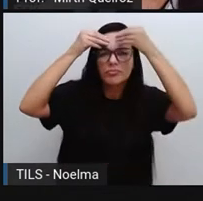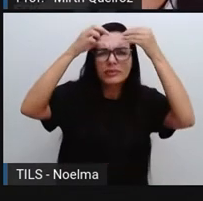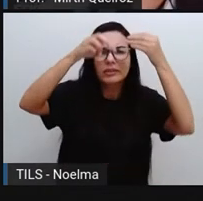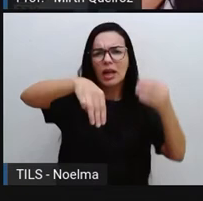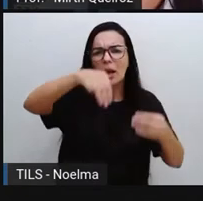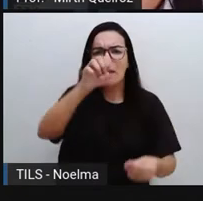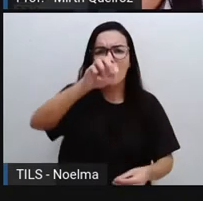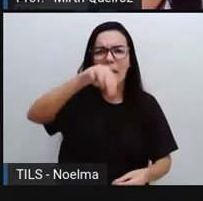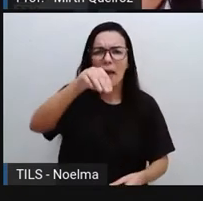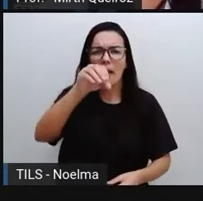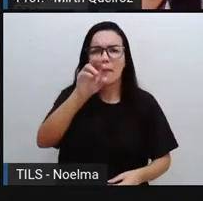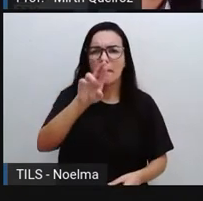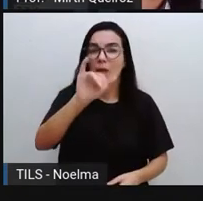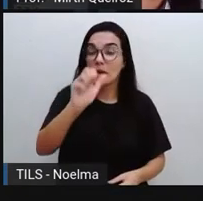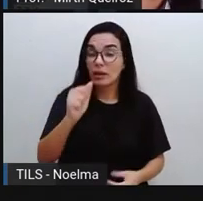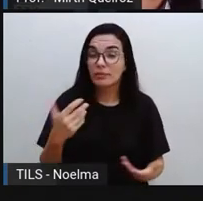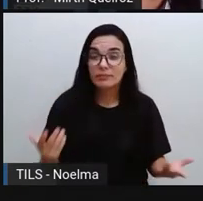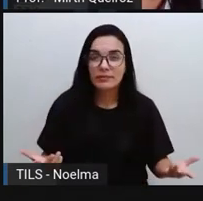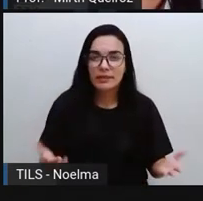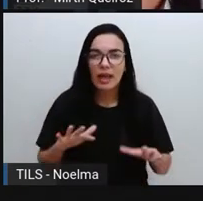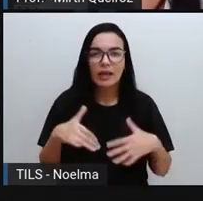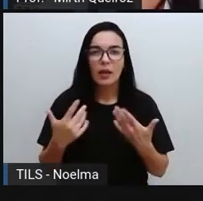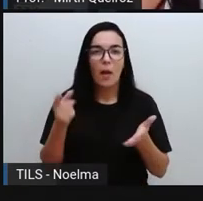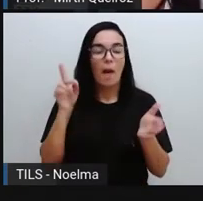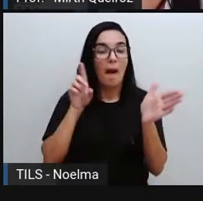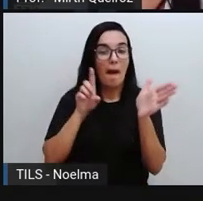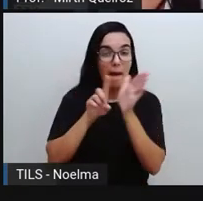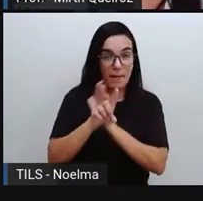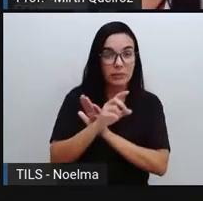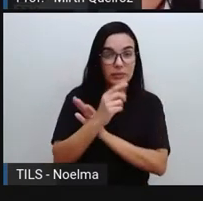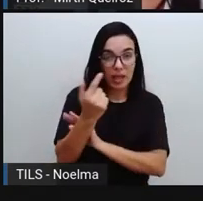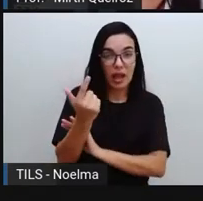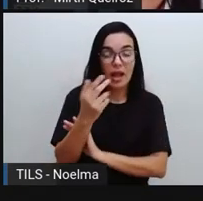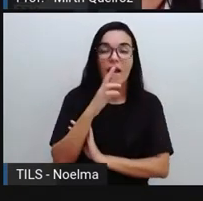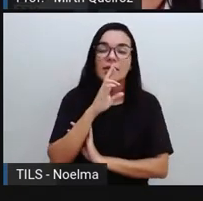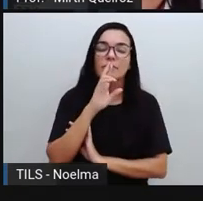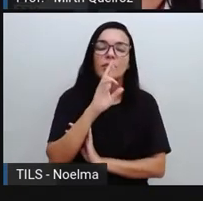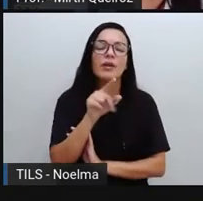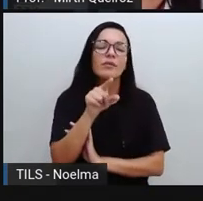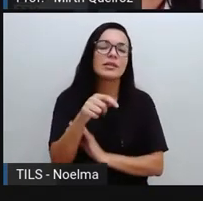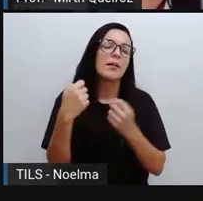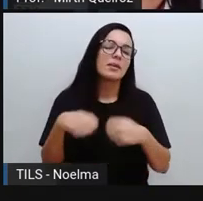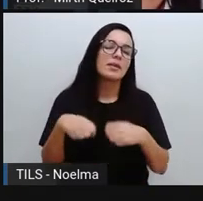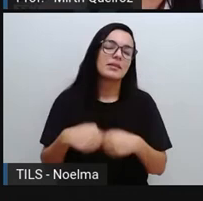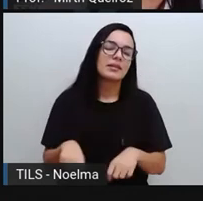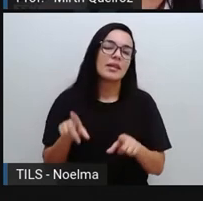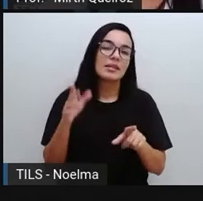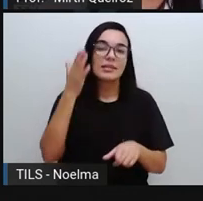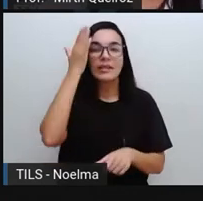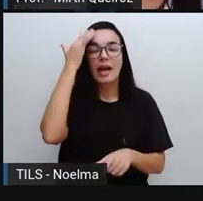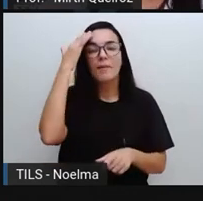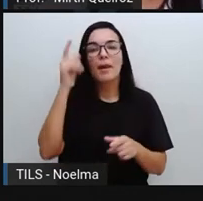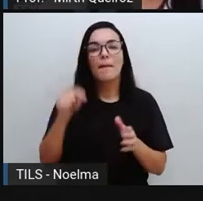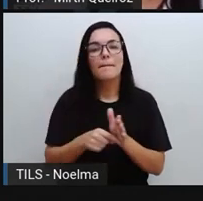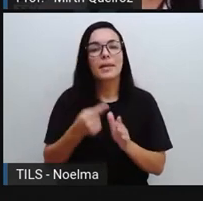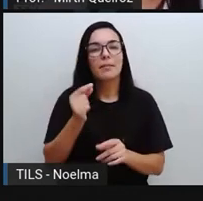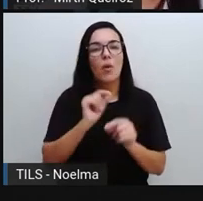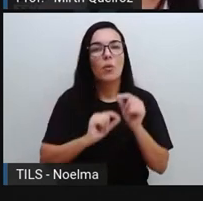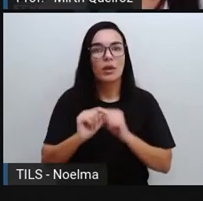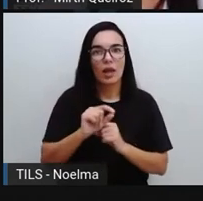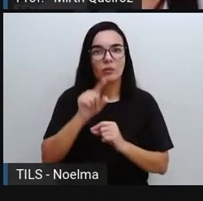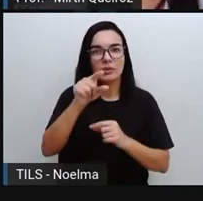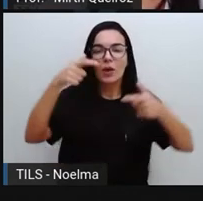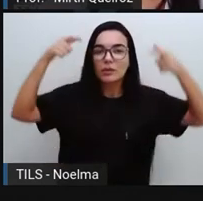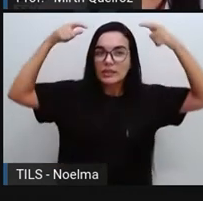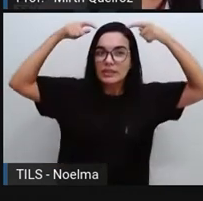Para responder a essa pergunta, você precisa saber primeiro que seu cérebro é formado por bilhões